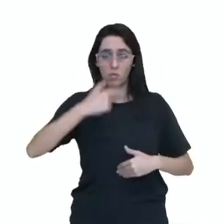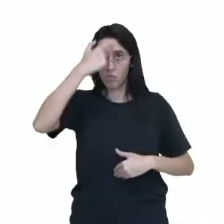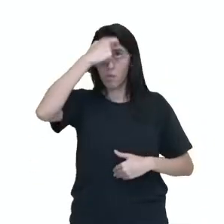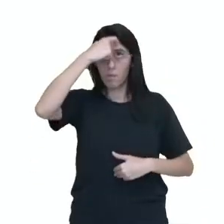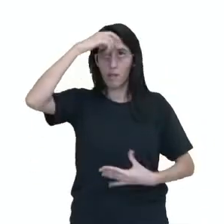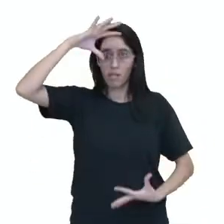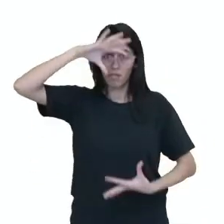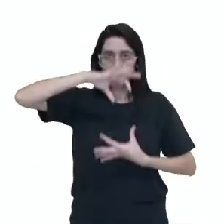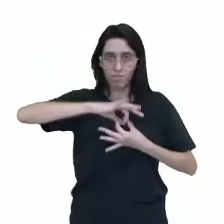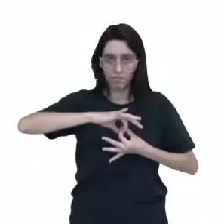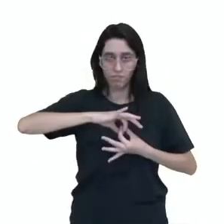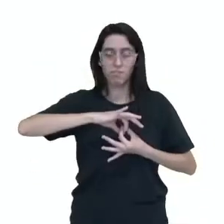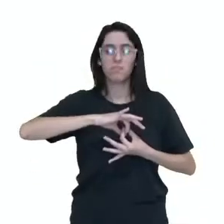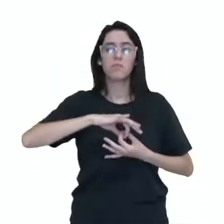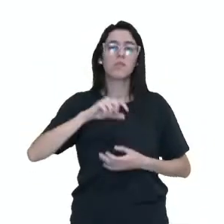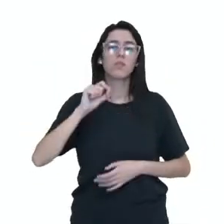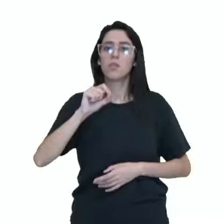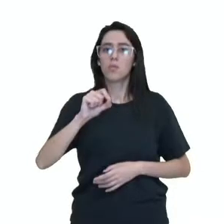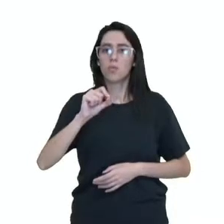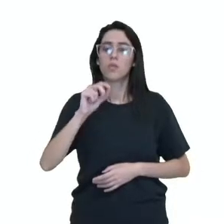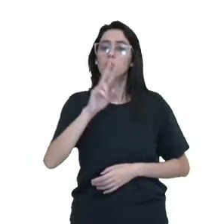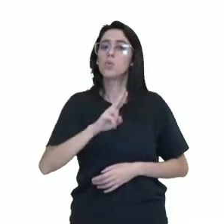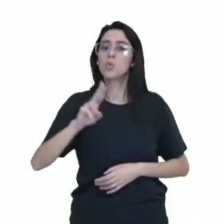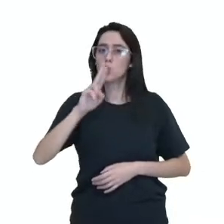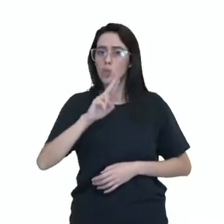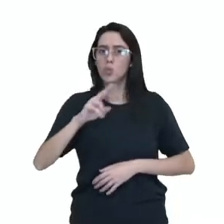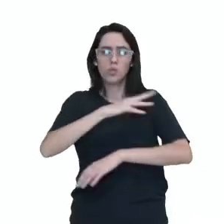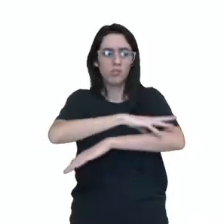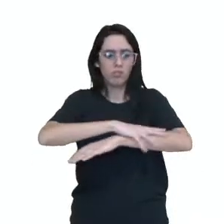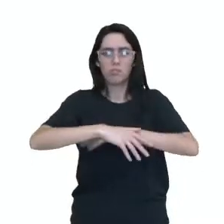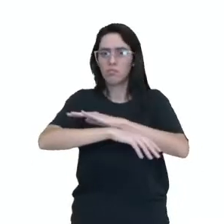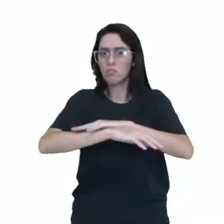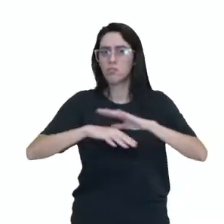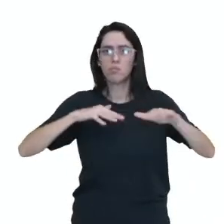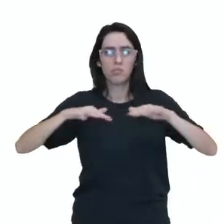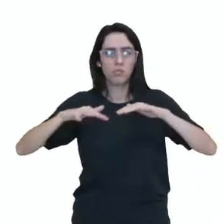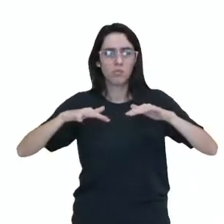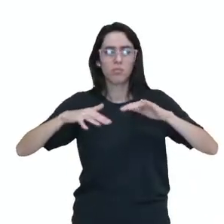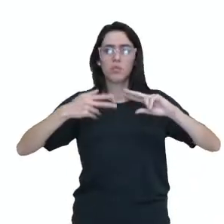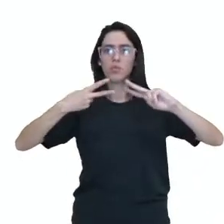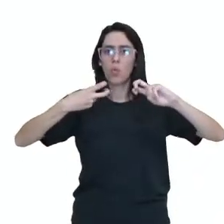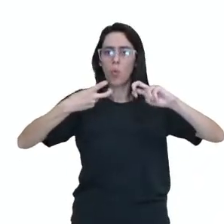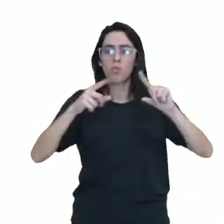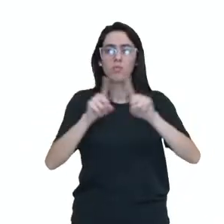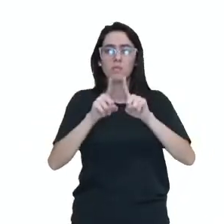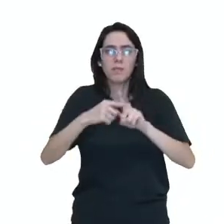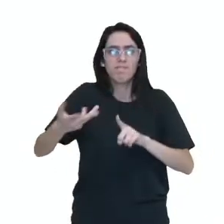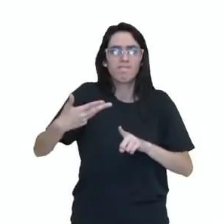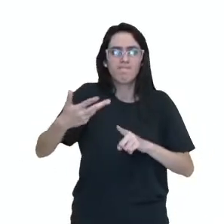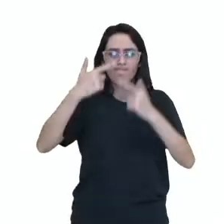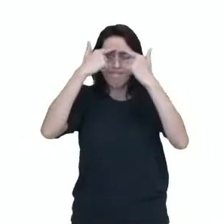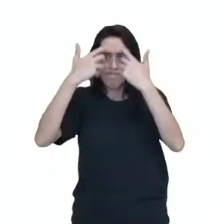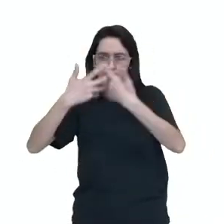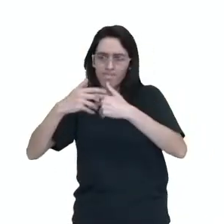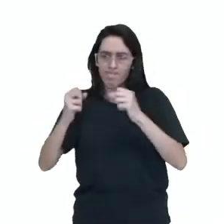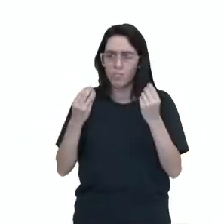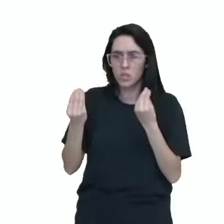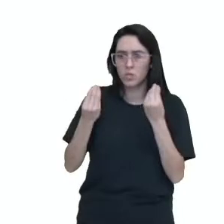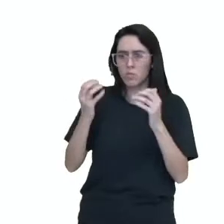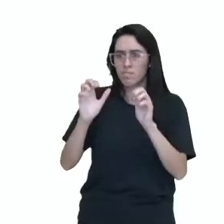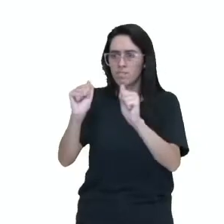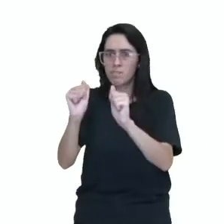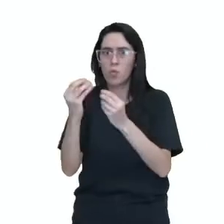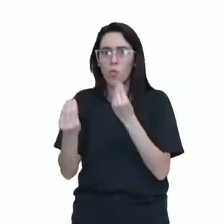Sua técnica utiliza os músculos e a velocidade de raciocínio para dominar o oponente.